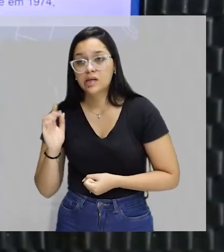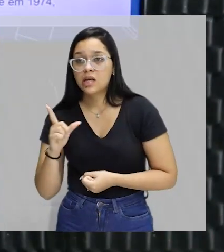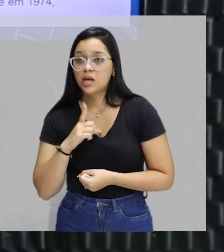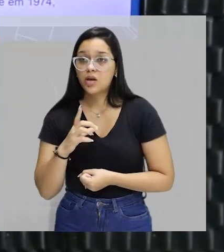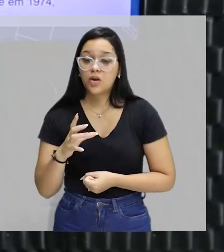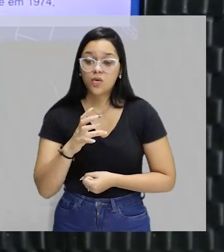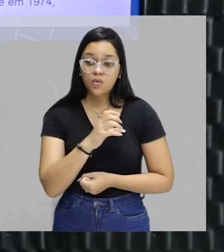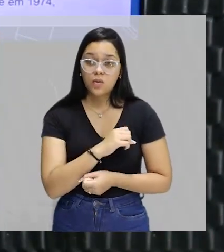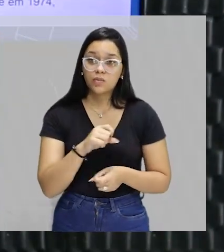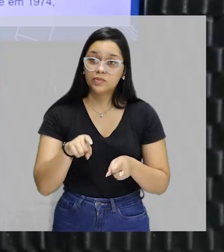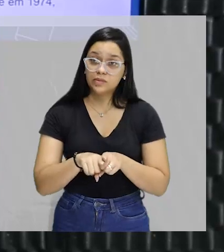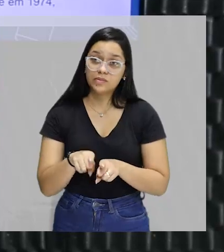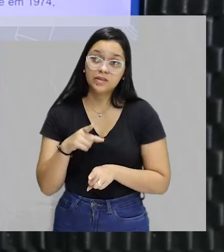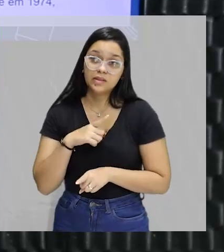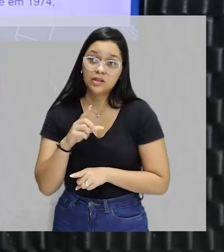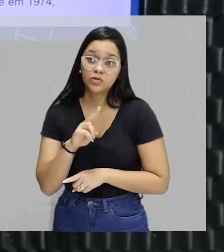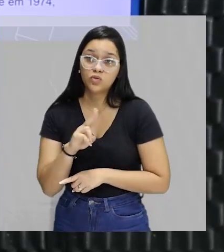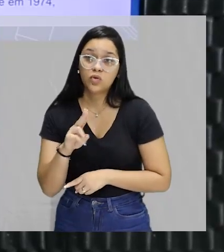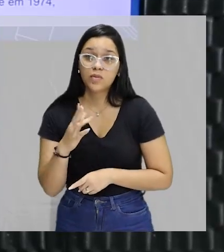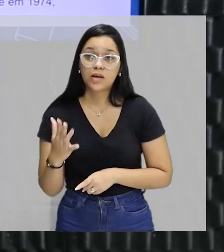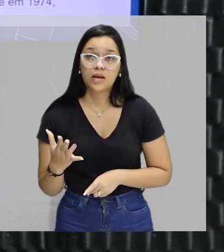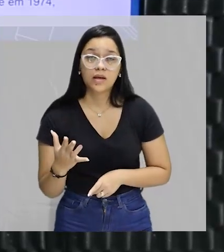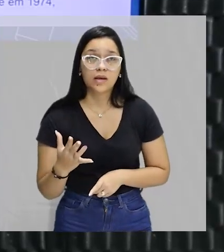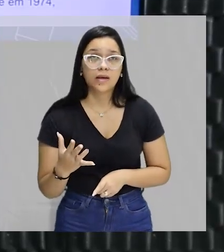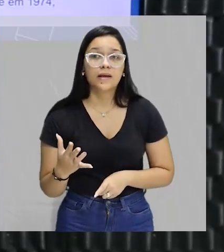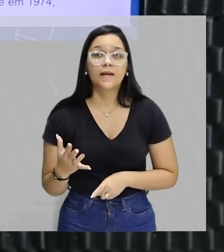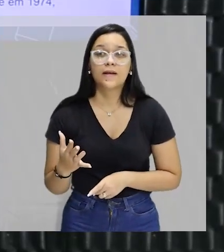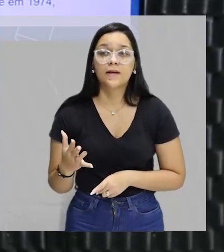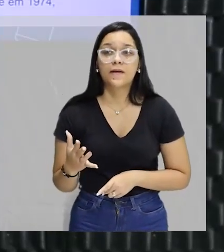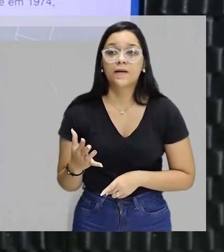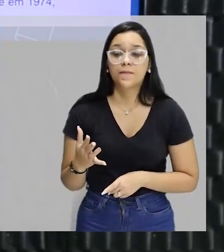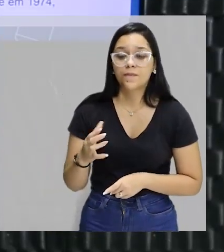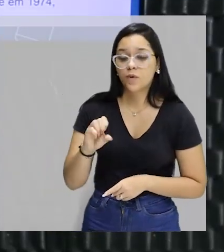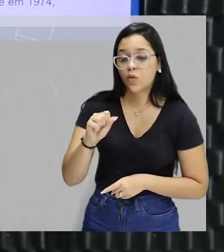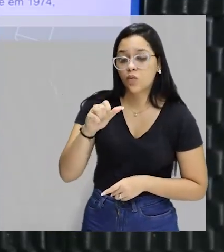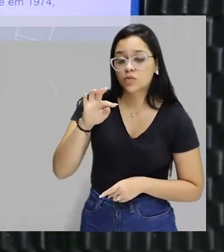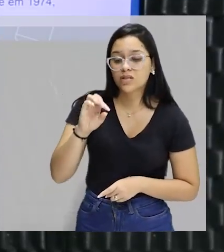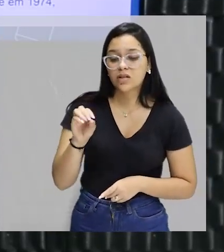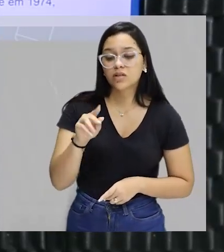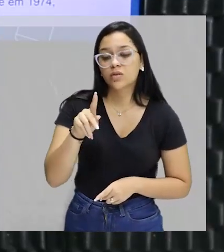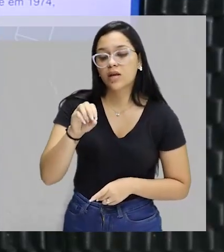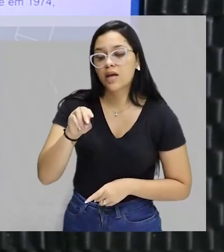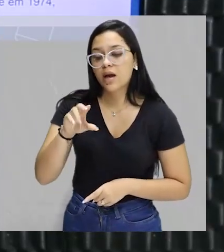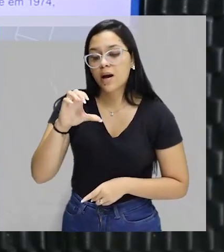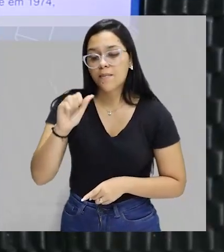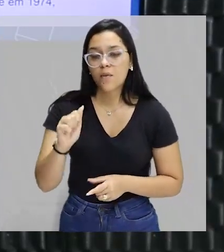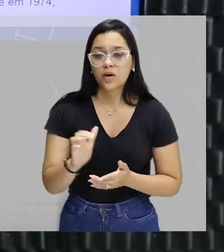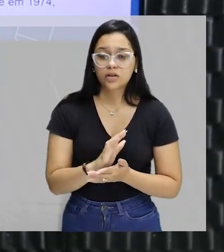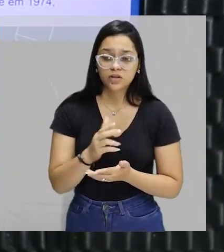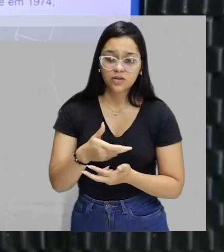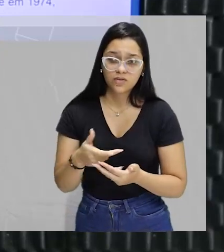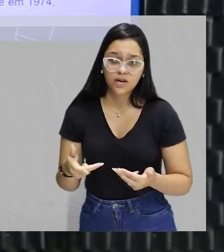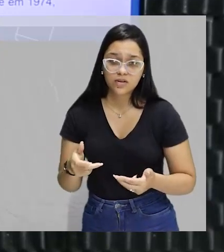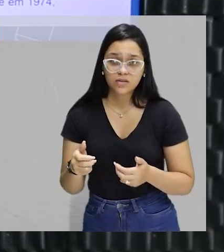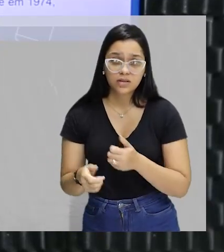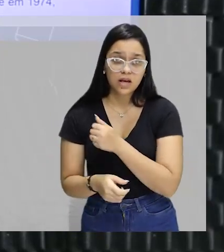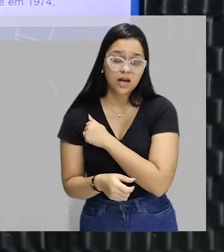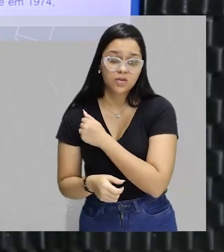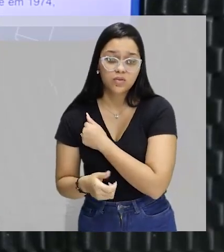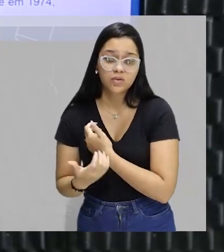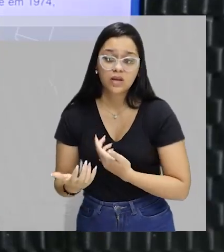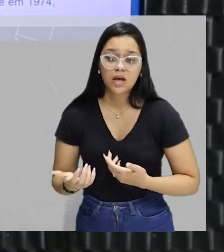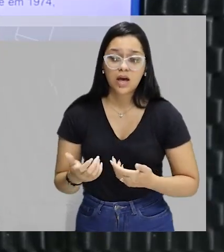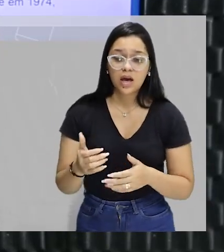amo uma das obras dele, uma das peças dele chamada O Santo é a Porca, que é justamente, já fiz várias vezes com vários alunos, que é justamente